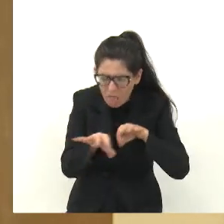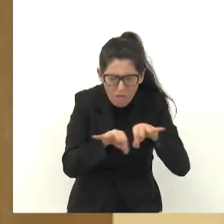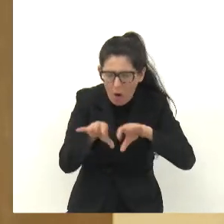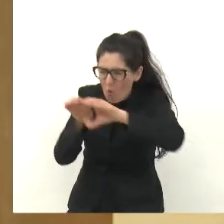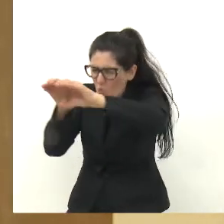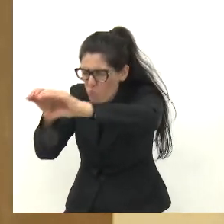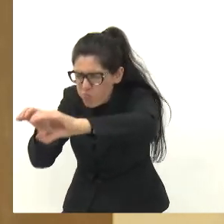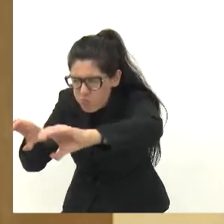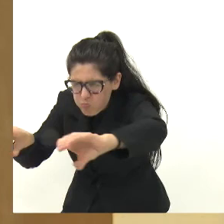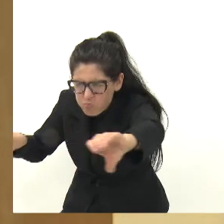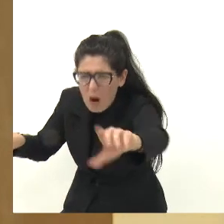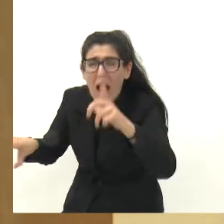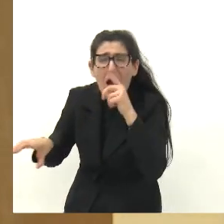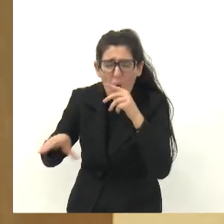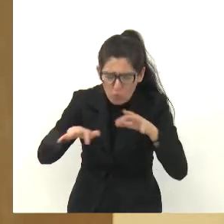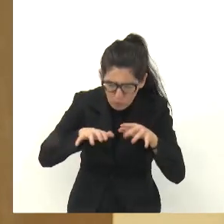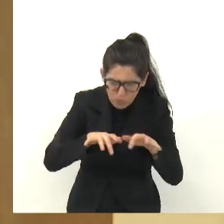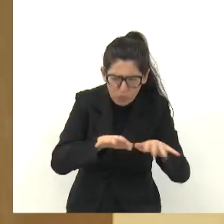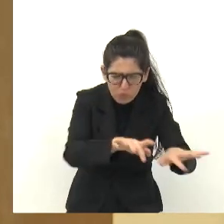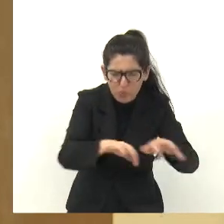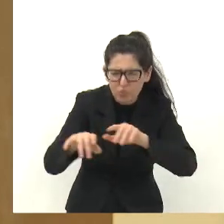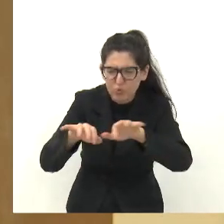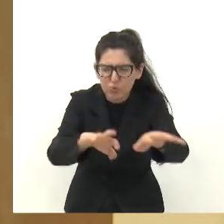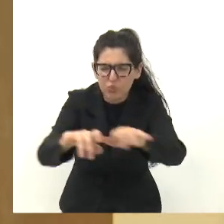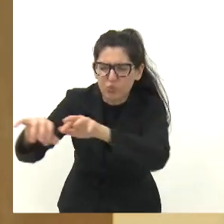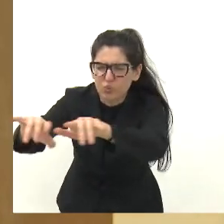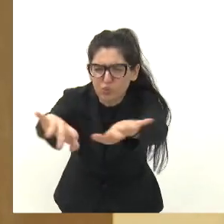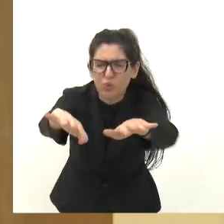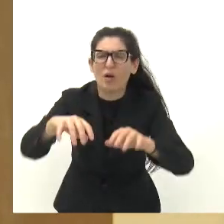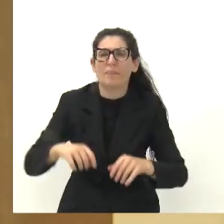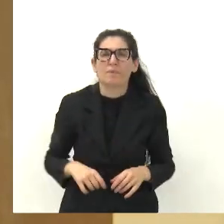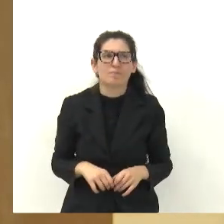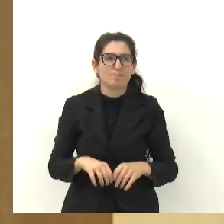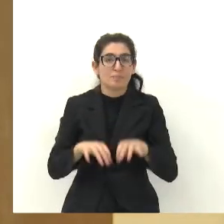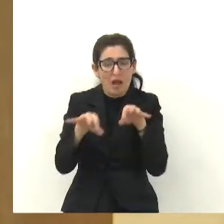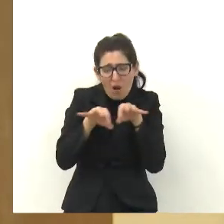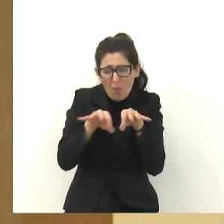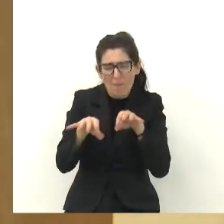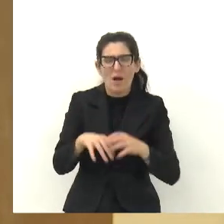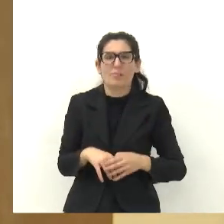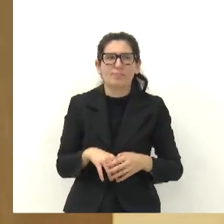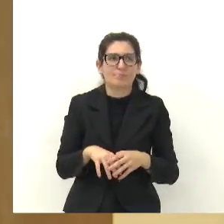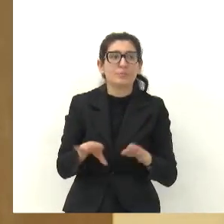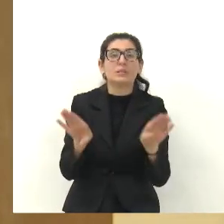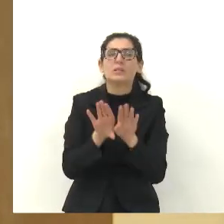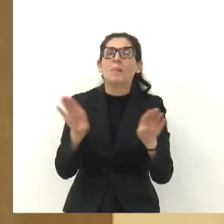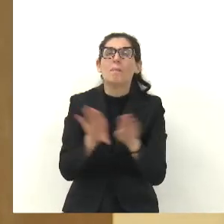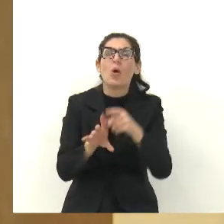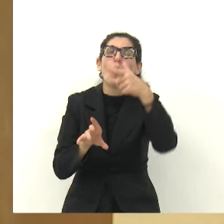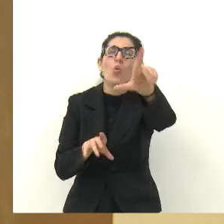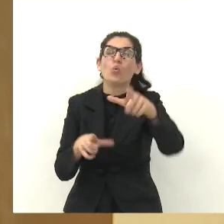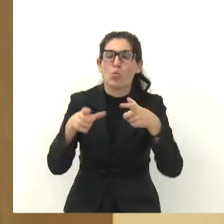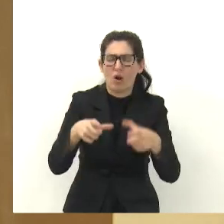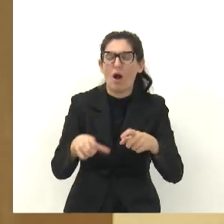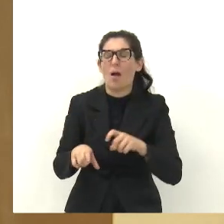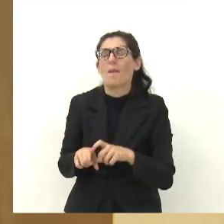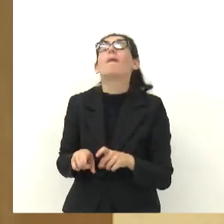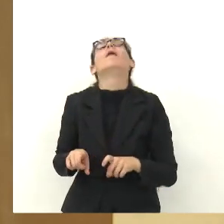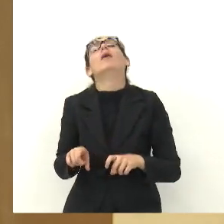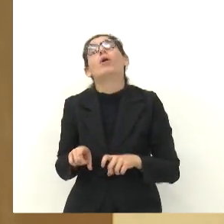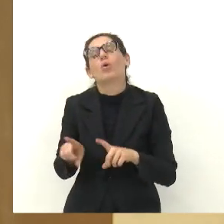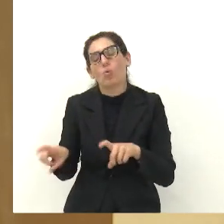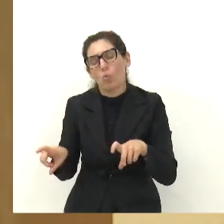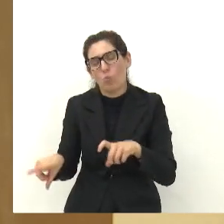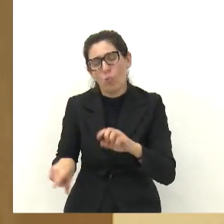Jacarei só agradece de ter pessoas igual a vocês. Eu vi vocês em um serviço violento. lá no Chacos e Guararema, lá no Panorama, na Rua Bom Recanto, onde